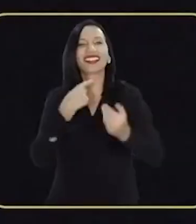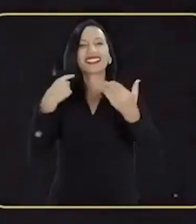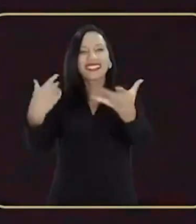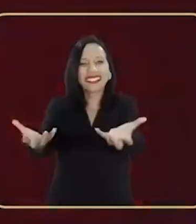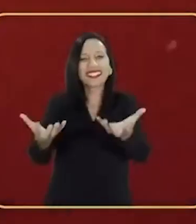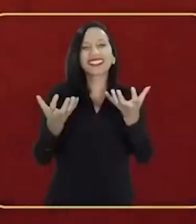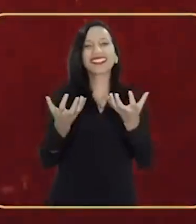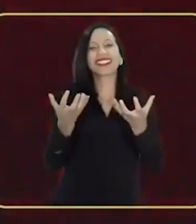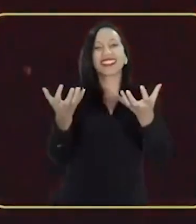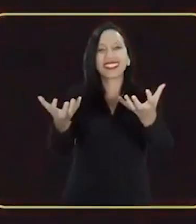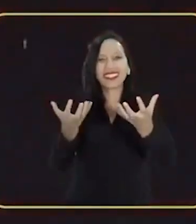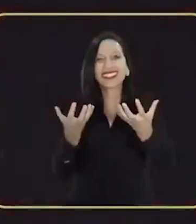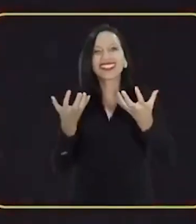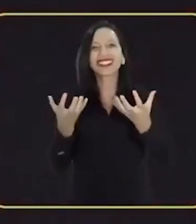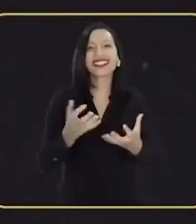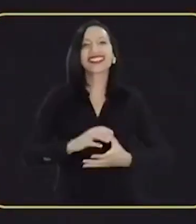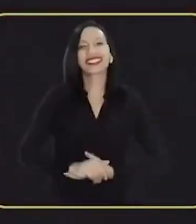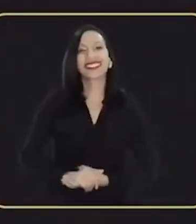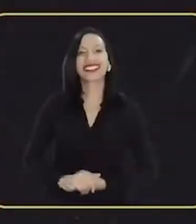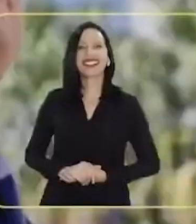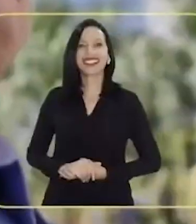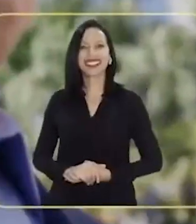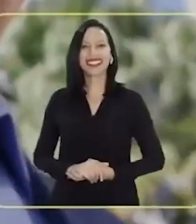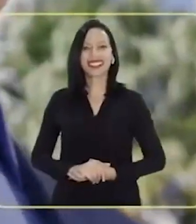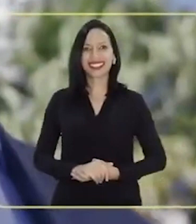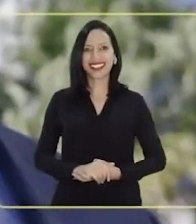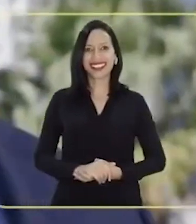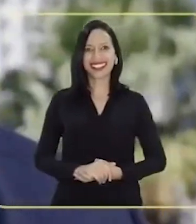mais E é isso que a gente quer